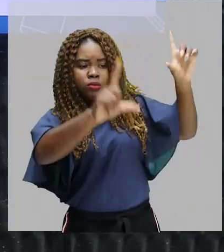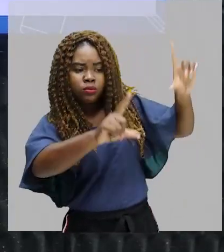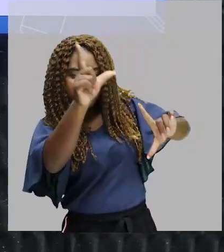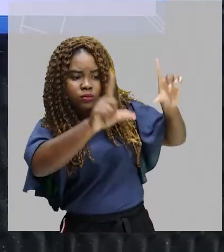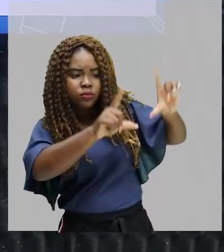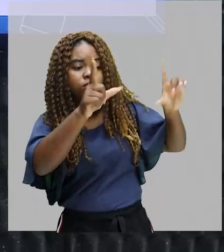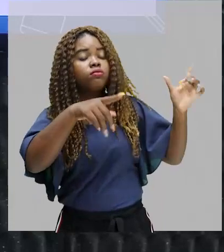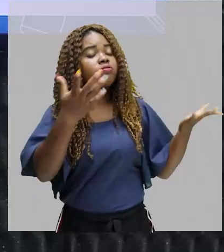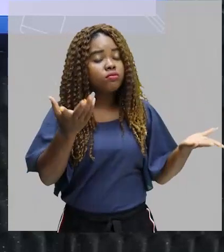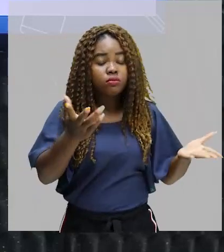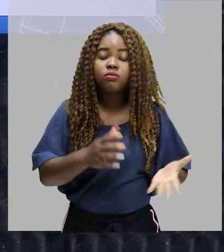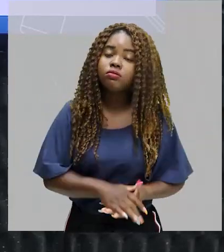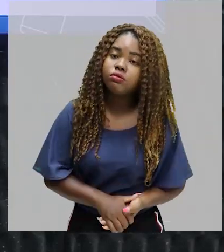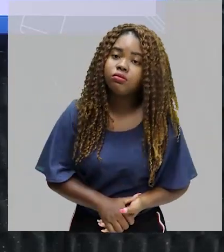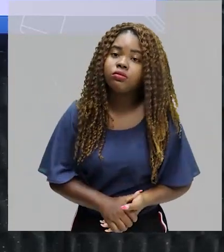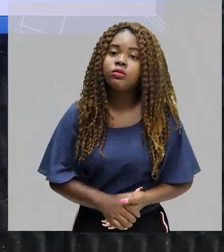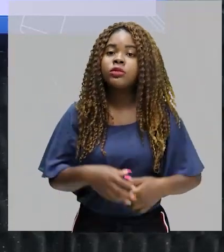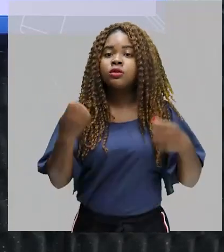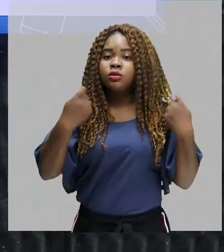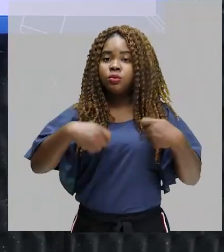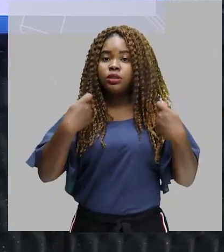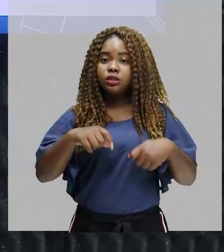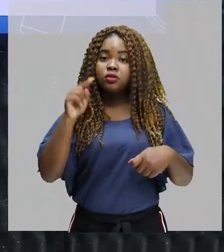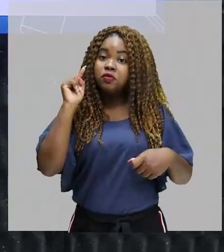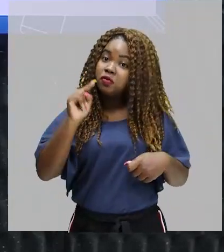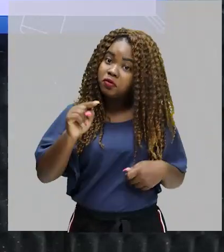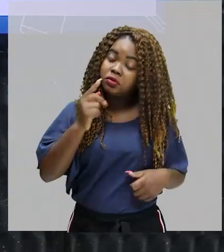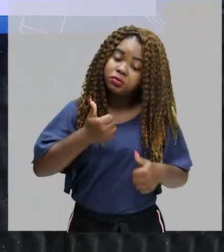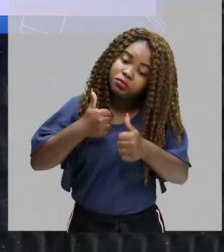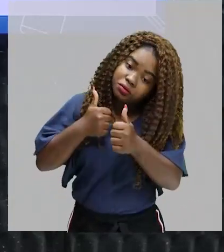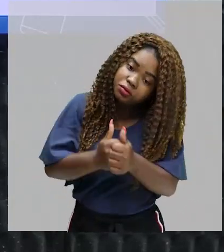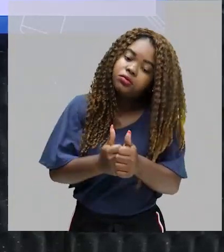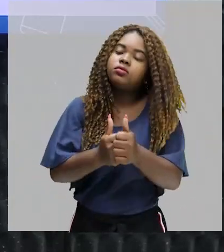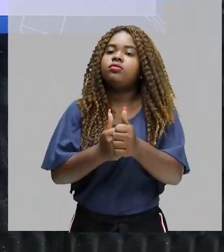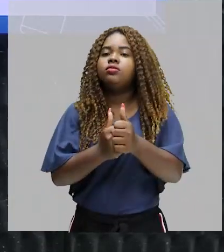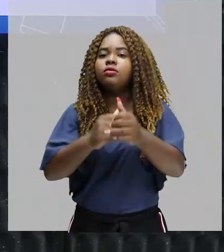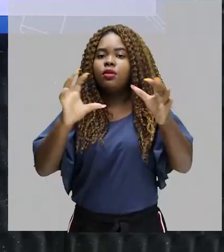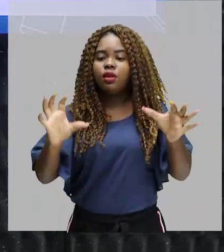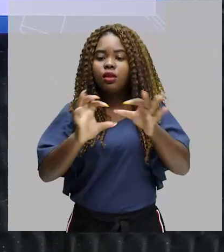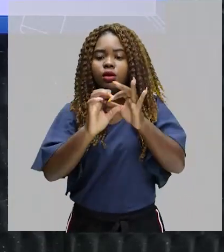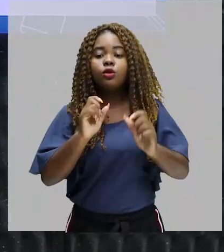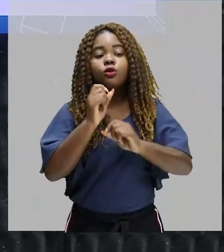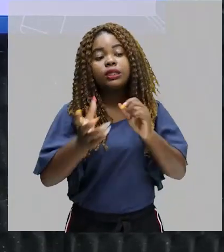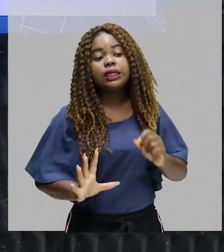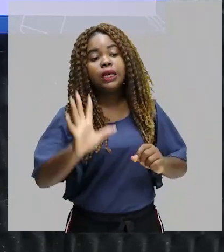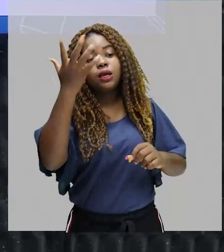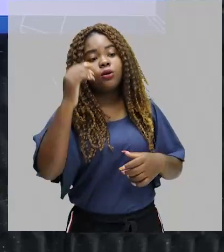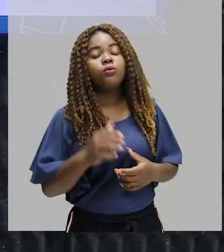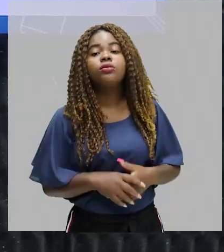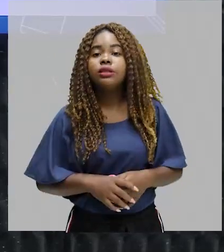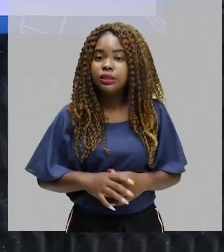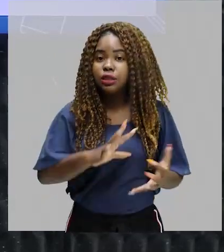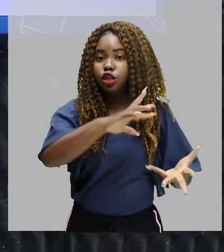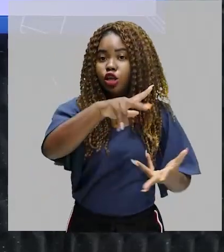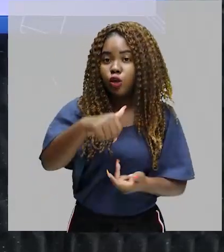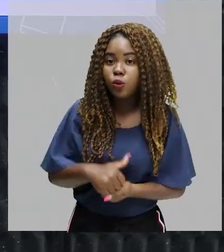Então, é preciso que você esteja bem antenado, que você esteja bem conectado ao que está acontecendo ao seu redor, para que você possa